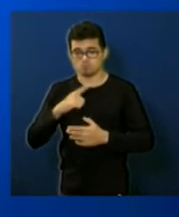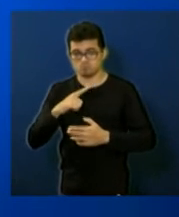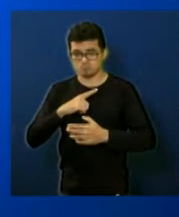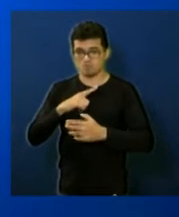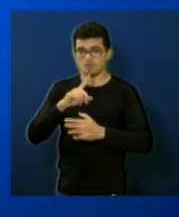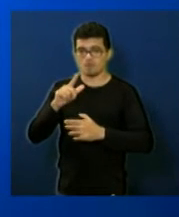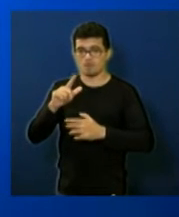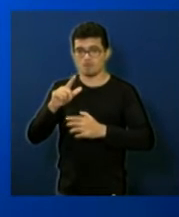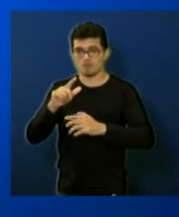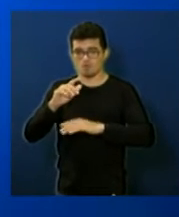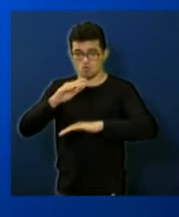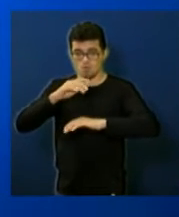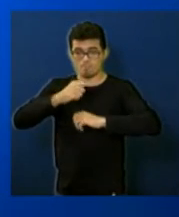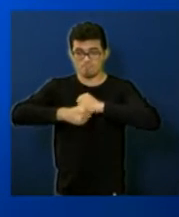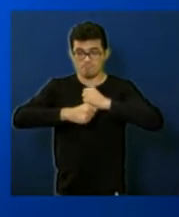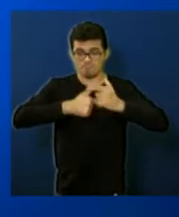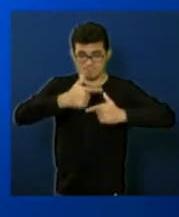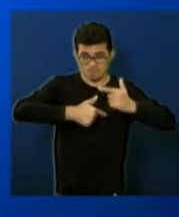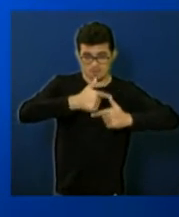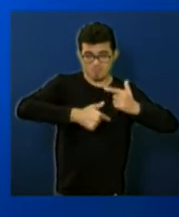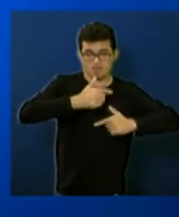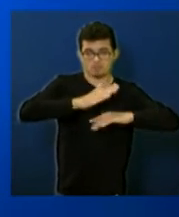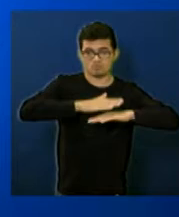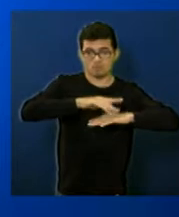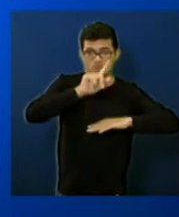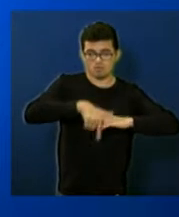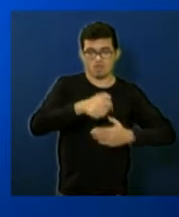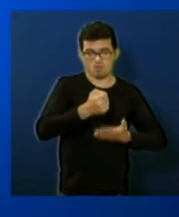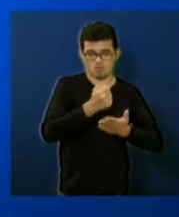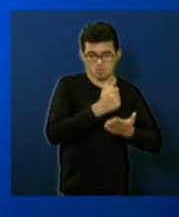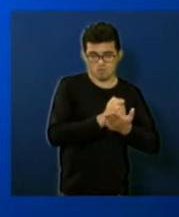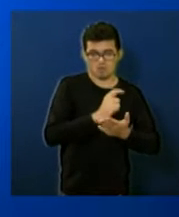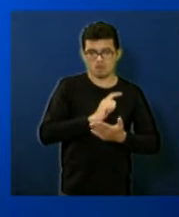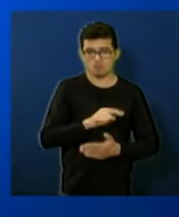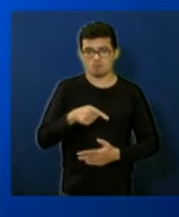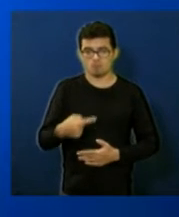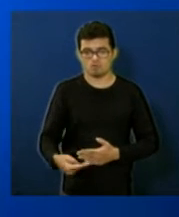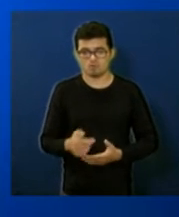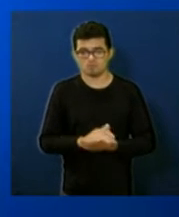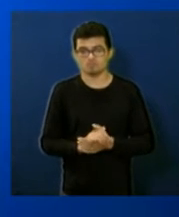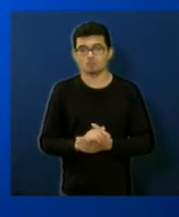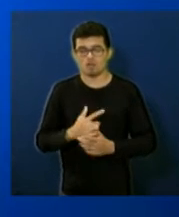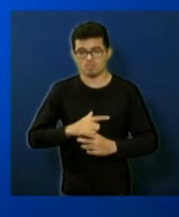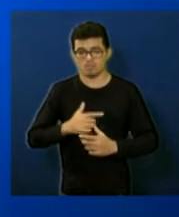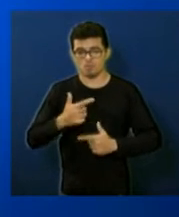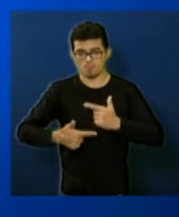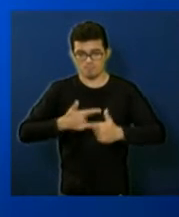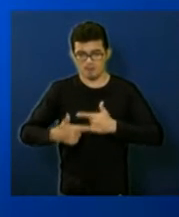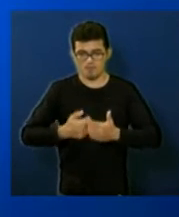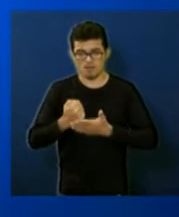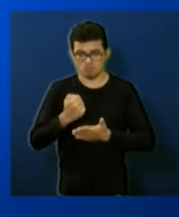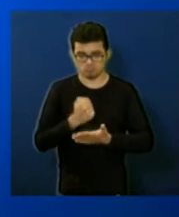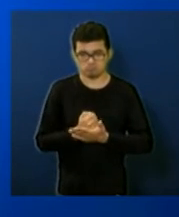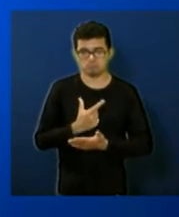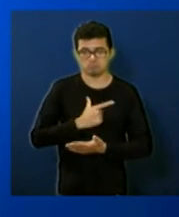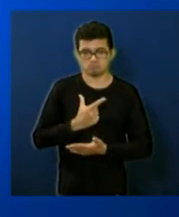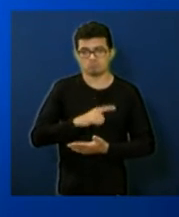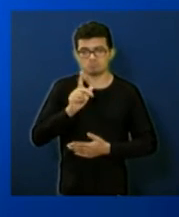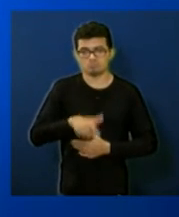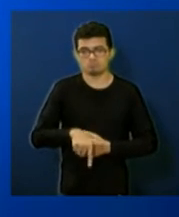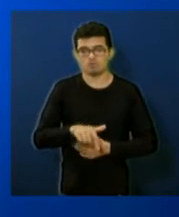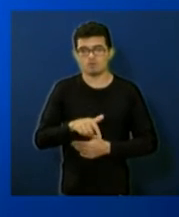a mão de obra em si ela é classificada na mão de obra terceirizada que é o próximo item aqui mão de obra terceirizada a previsão